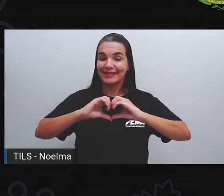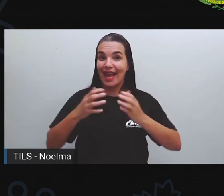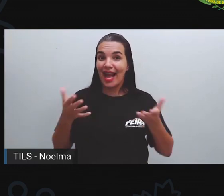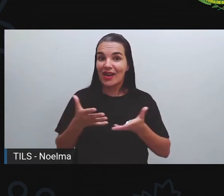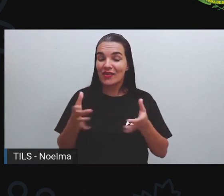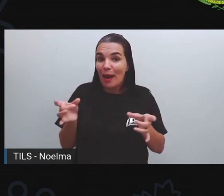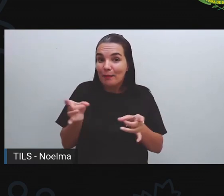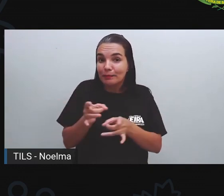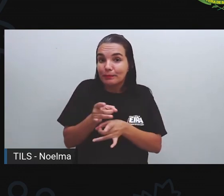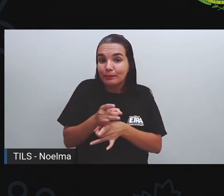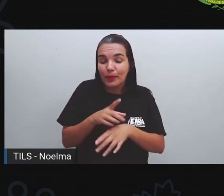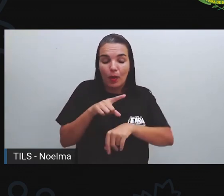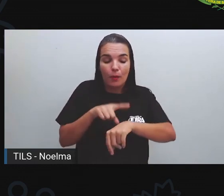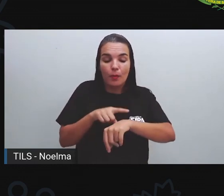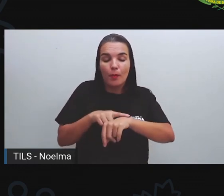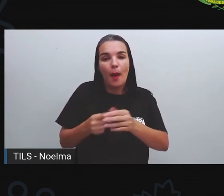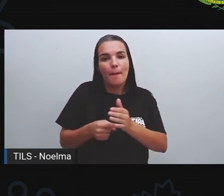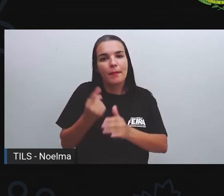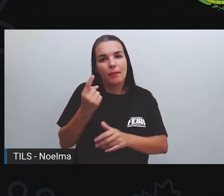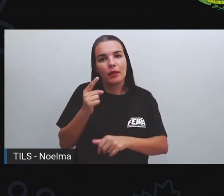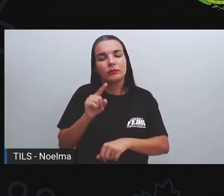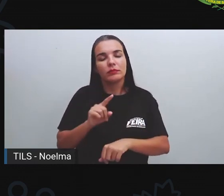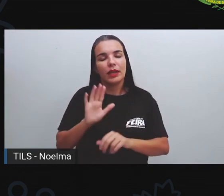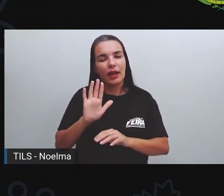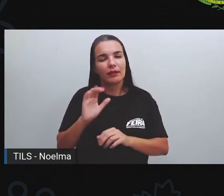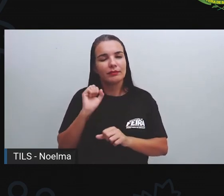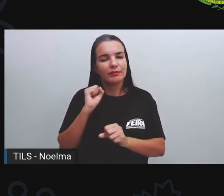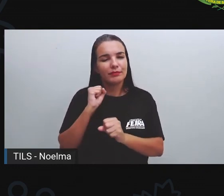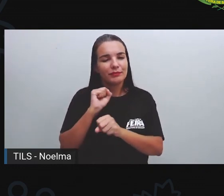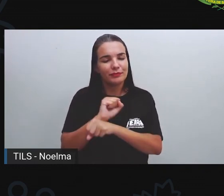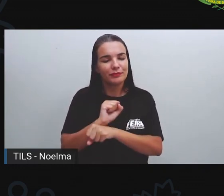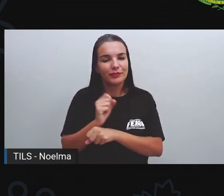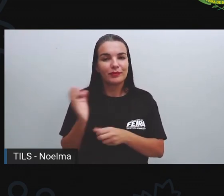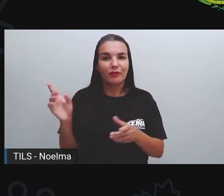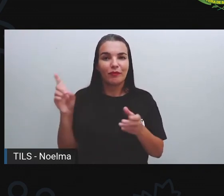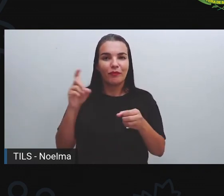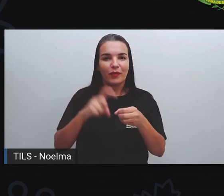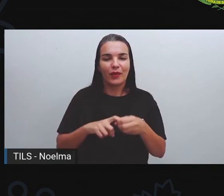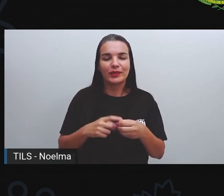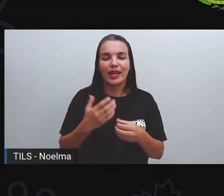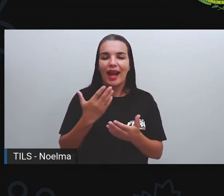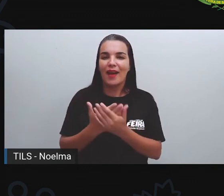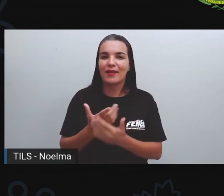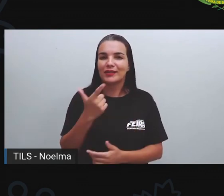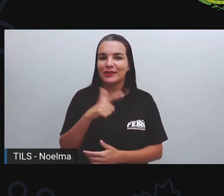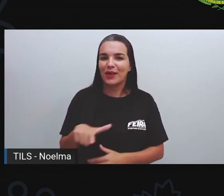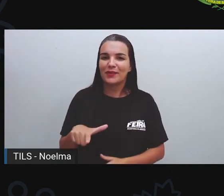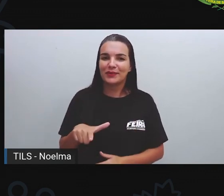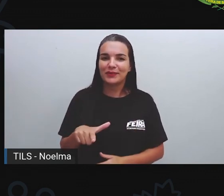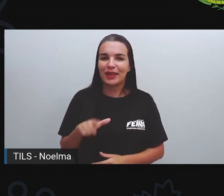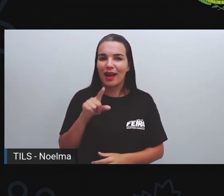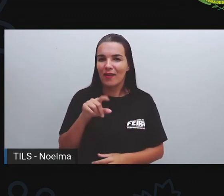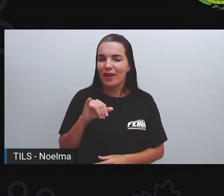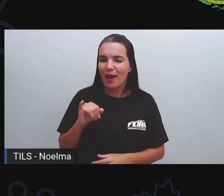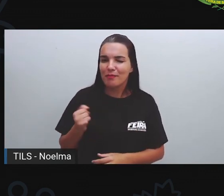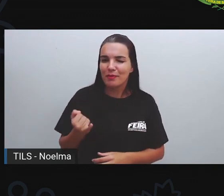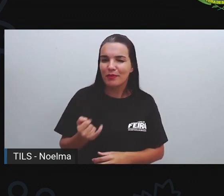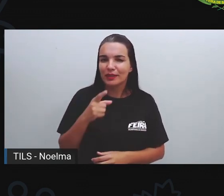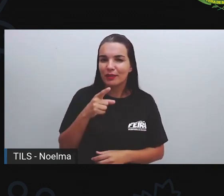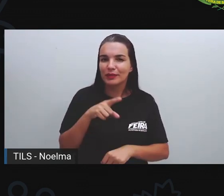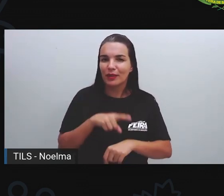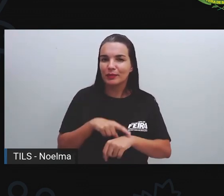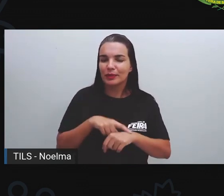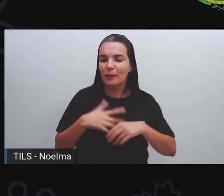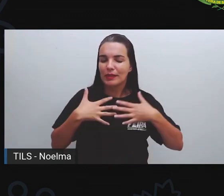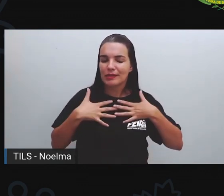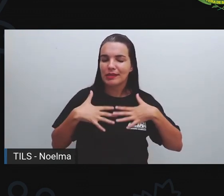está encerrando o nosso primeiro momento, mas daqui a pouquinho a gente volta com mais uma aula. Então, já aproveita aí esse tempo para